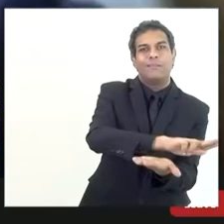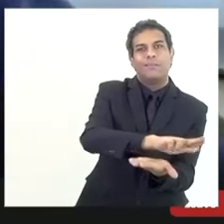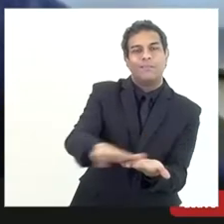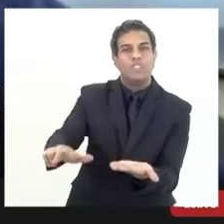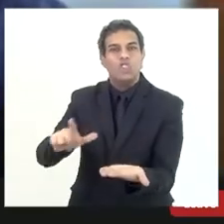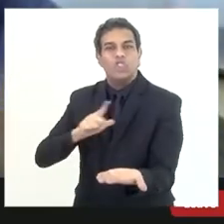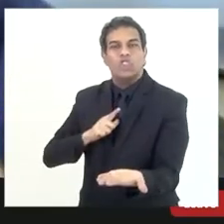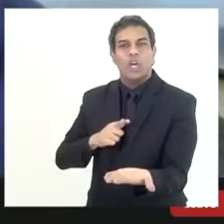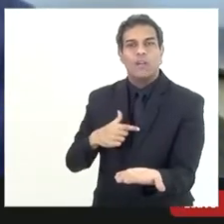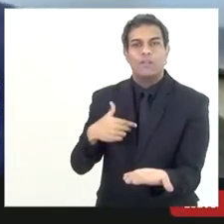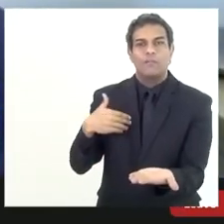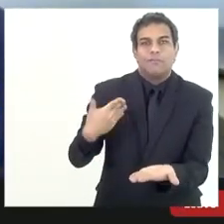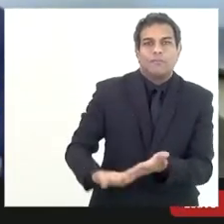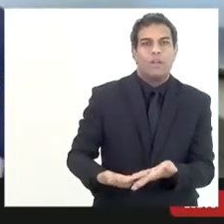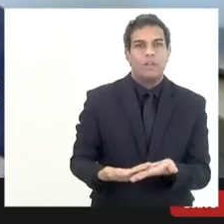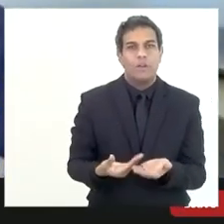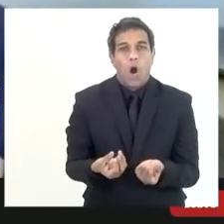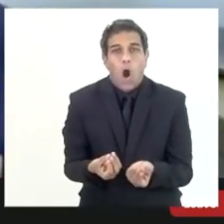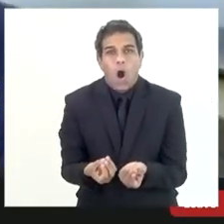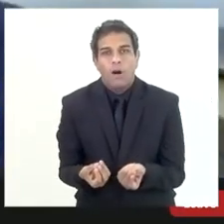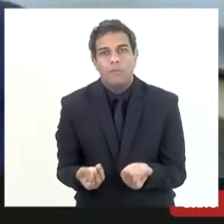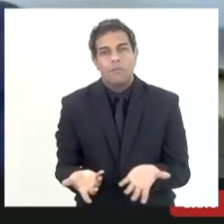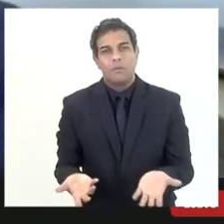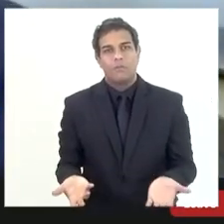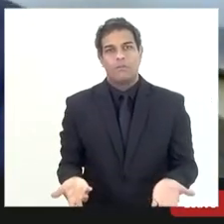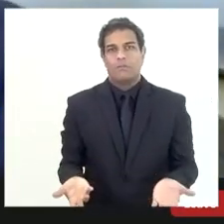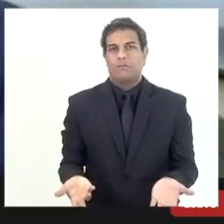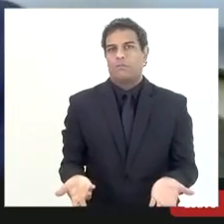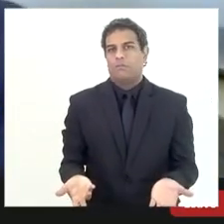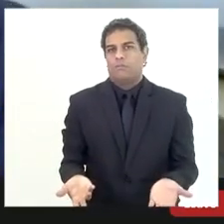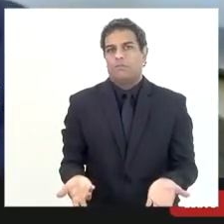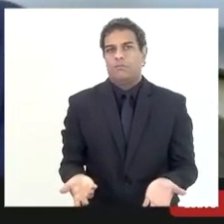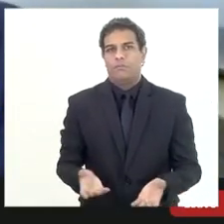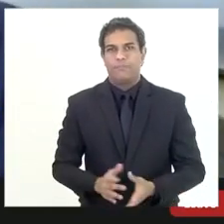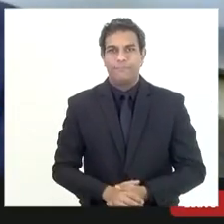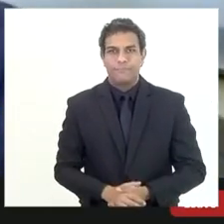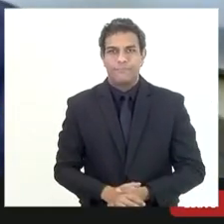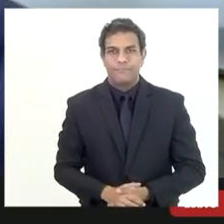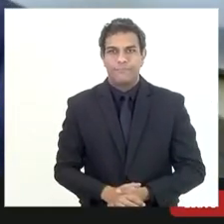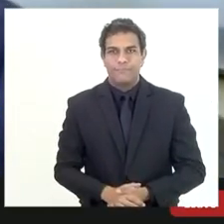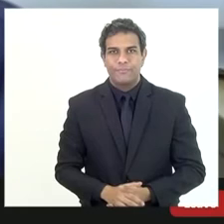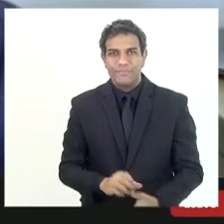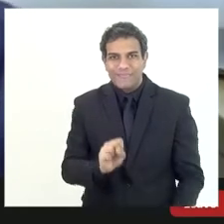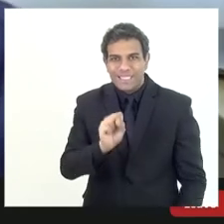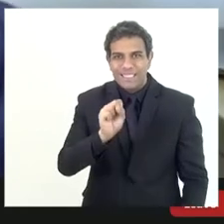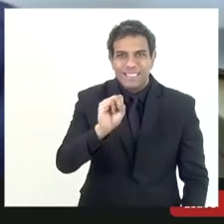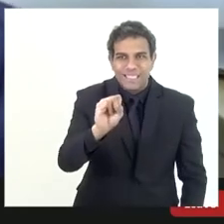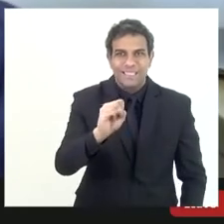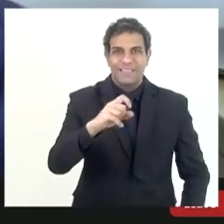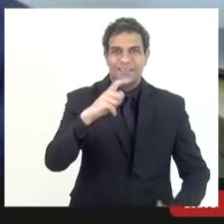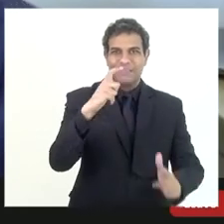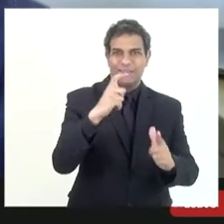que é lado olha a broca se ela for utilizada